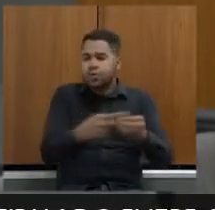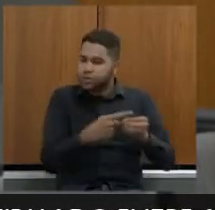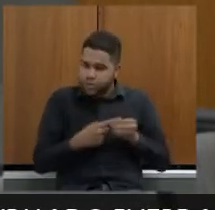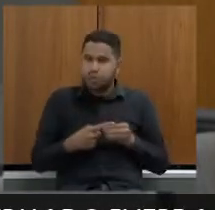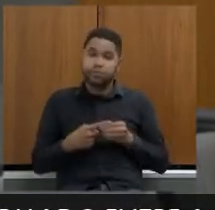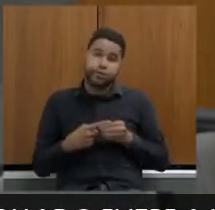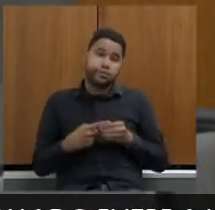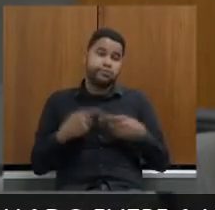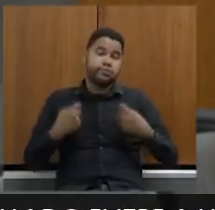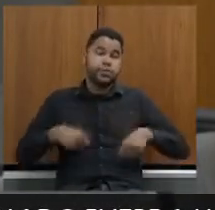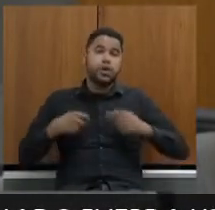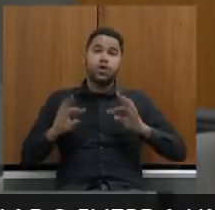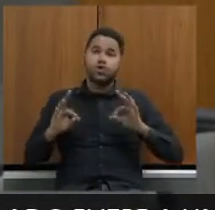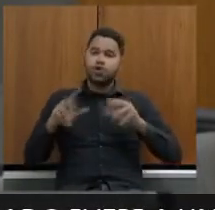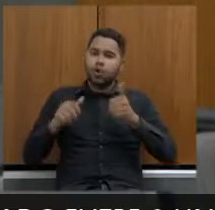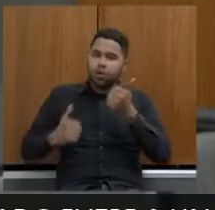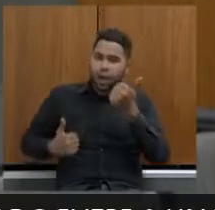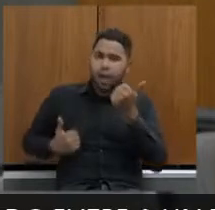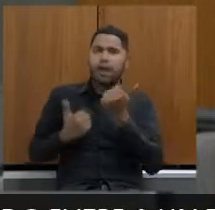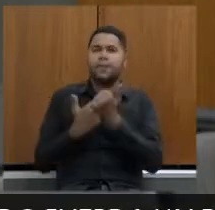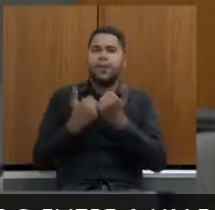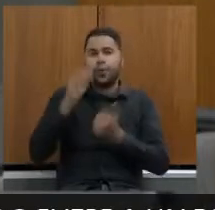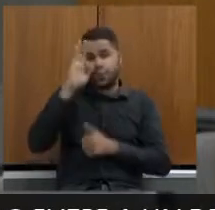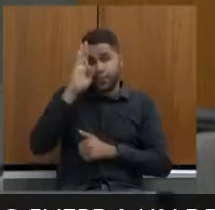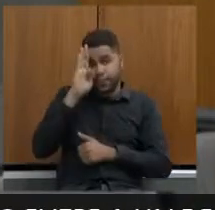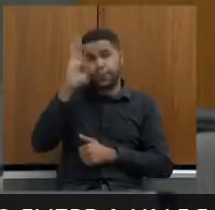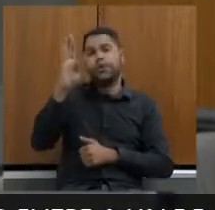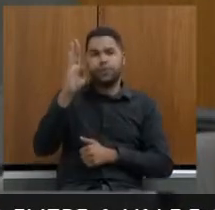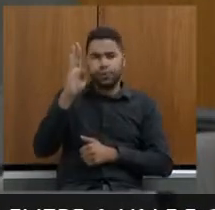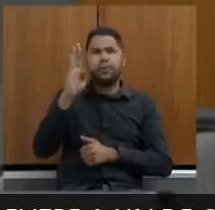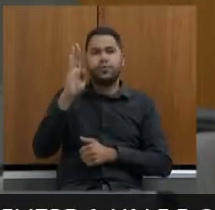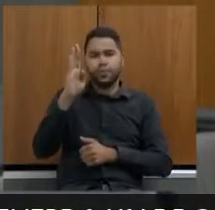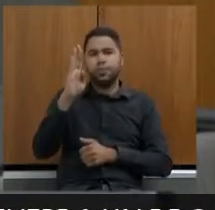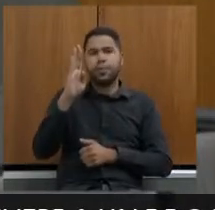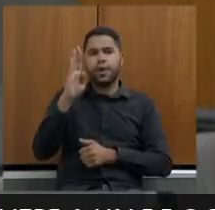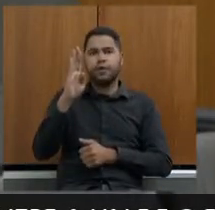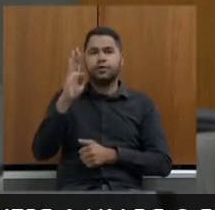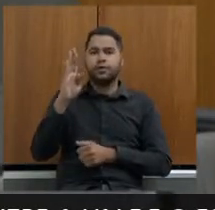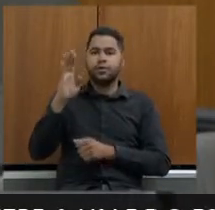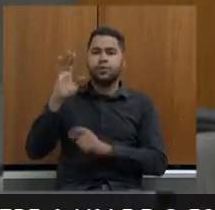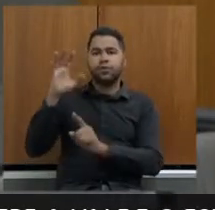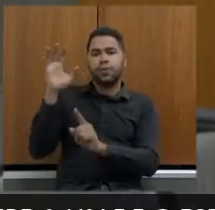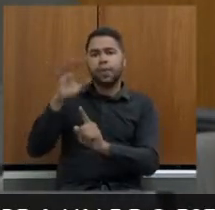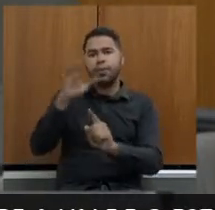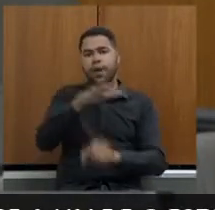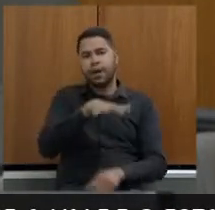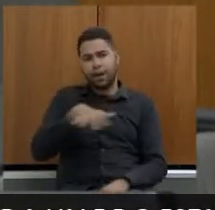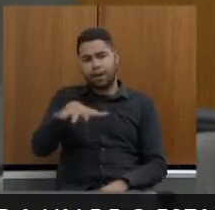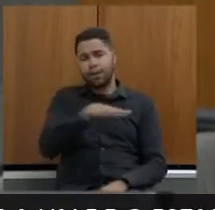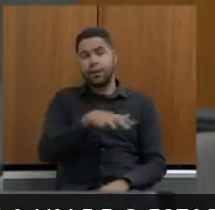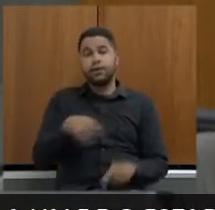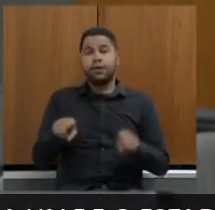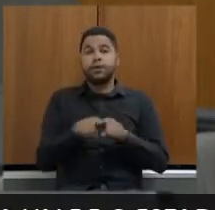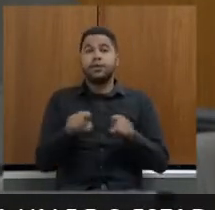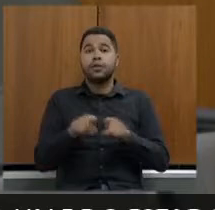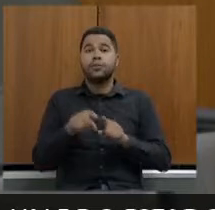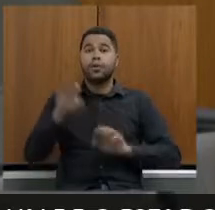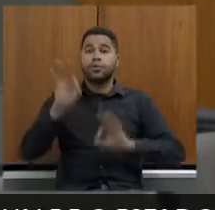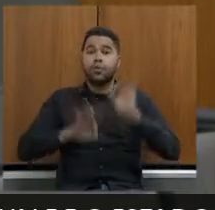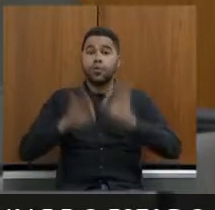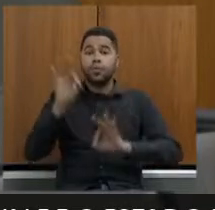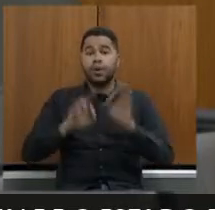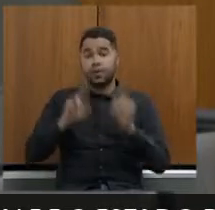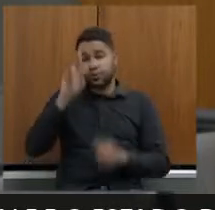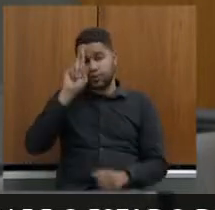todos apoiando principalmente os municípios que vão ser afetados e dizer que no plano diretor nós